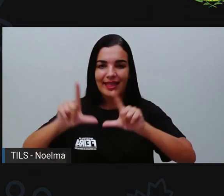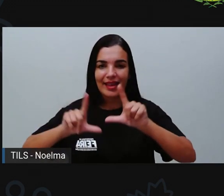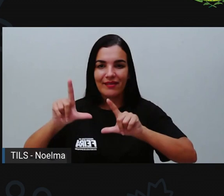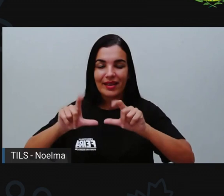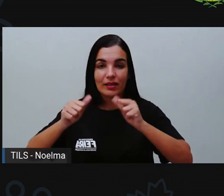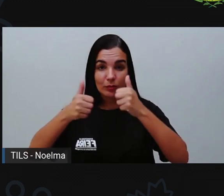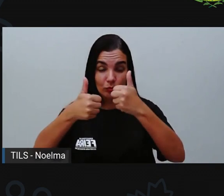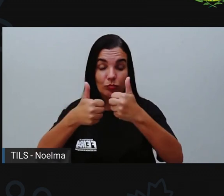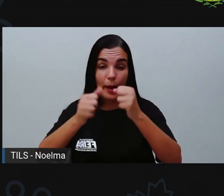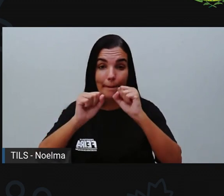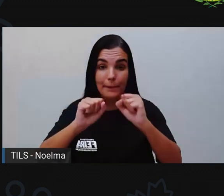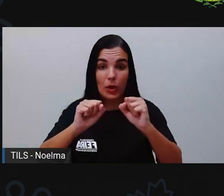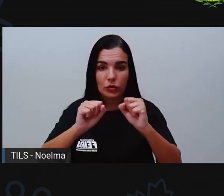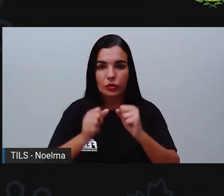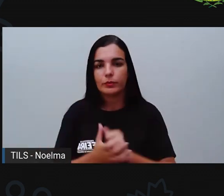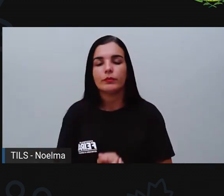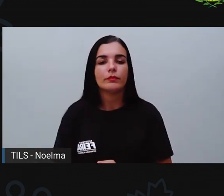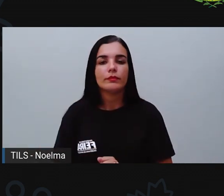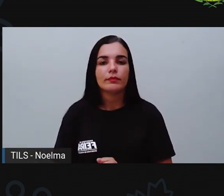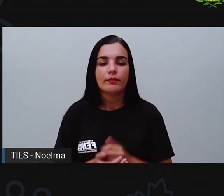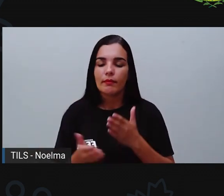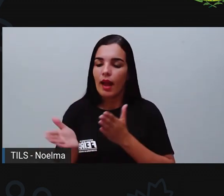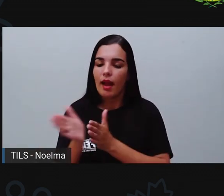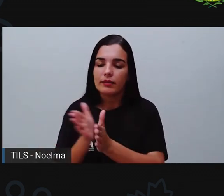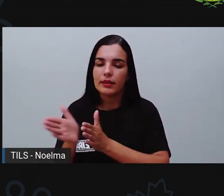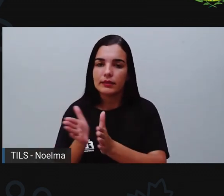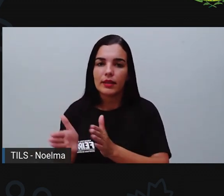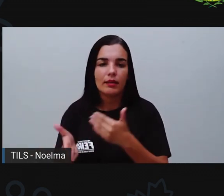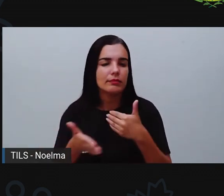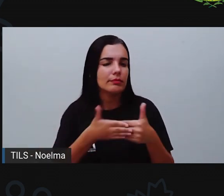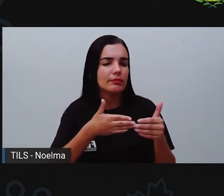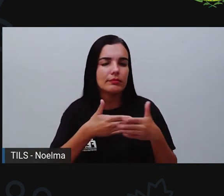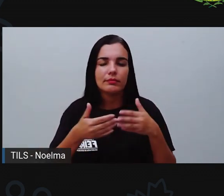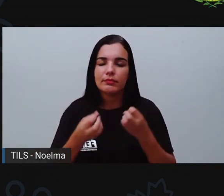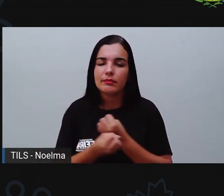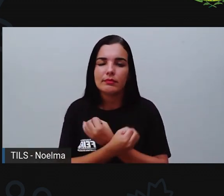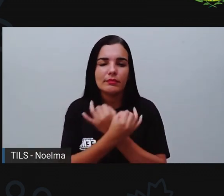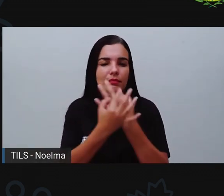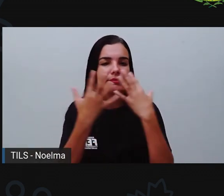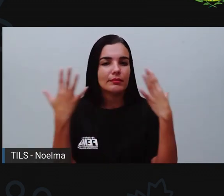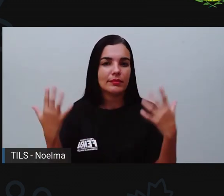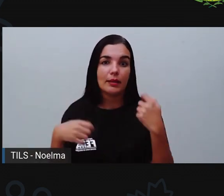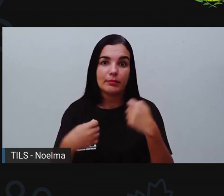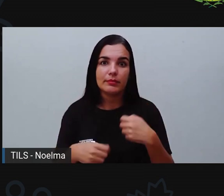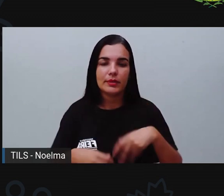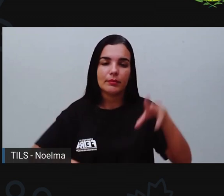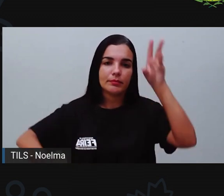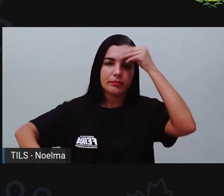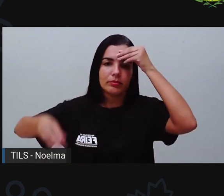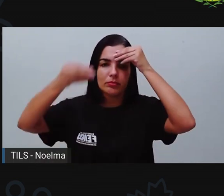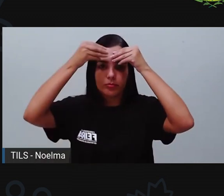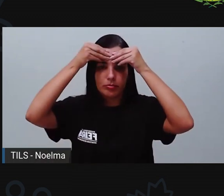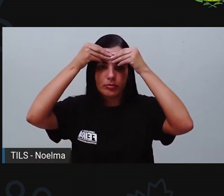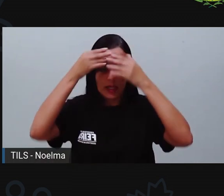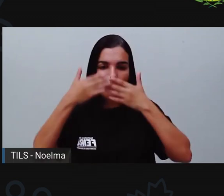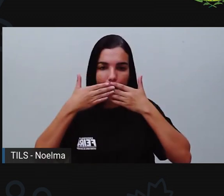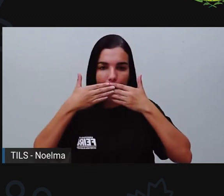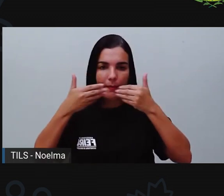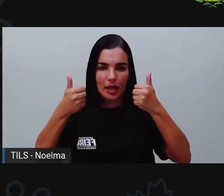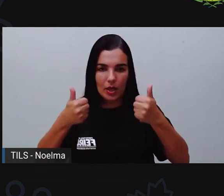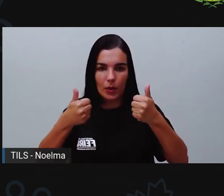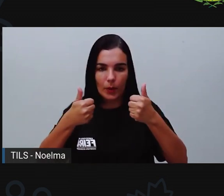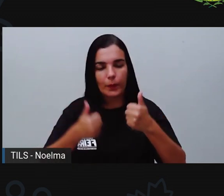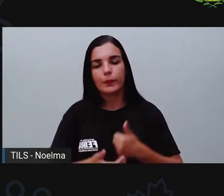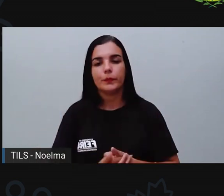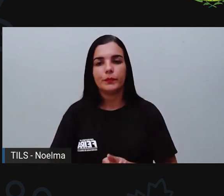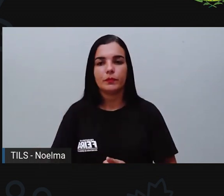aulas estão lá no canal do YouTube. Podem acessar quantas vezes vocês acharem necessário para que vocês possam compreender direitinho o